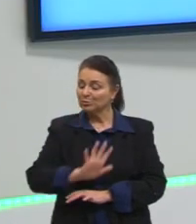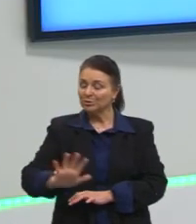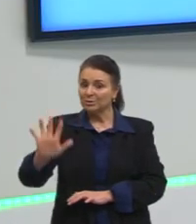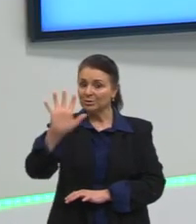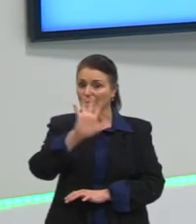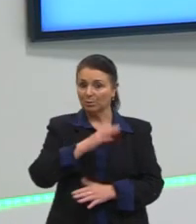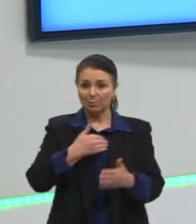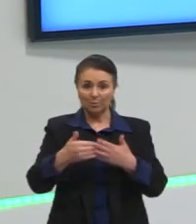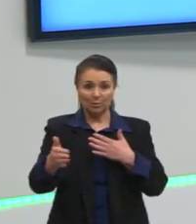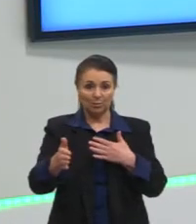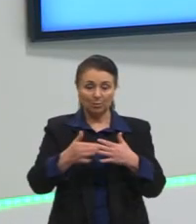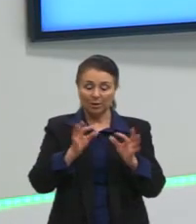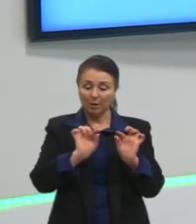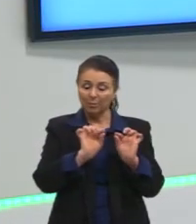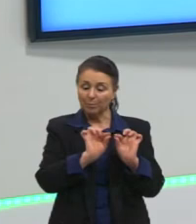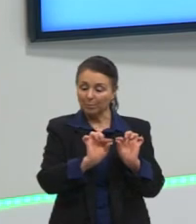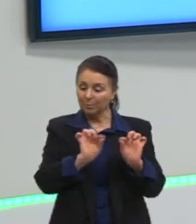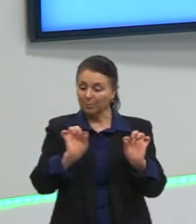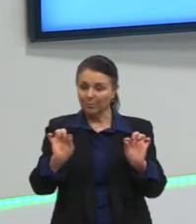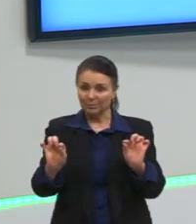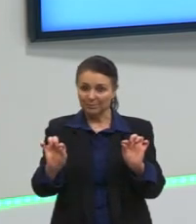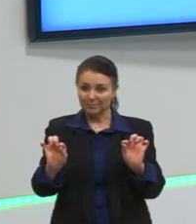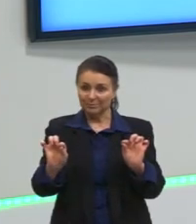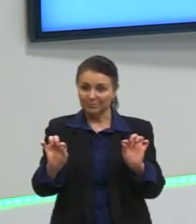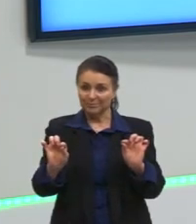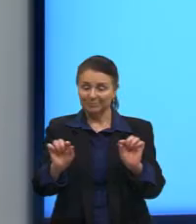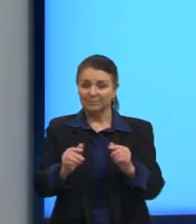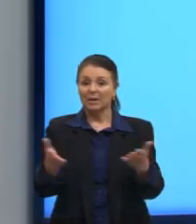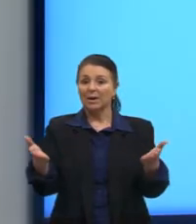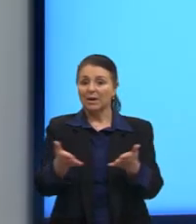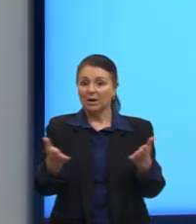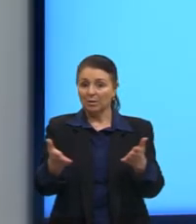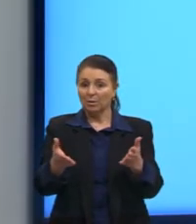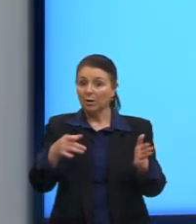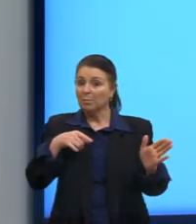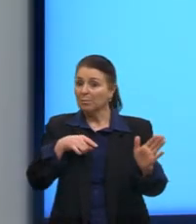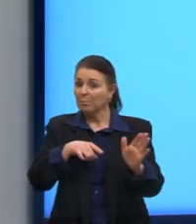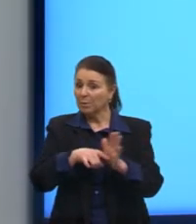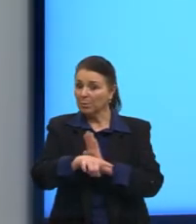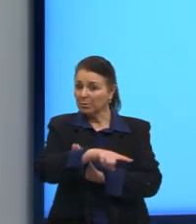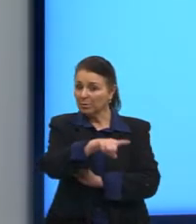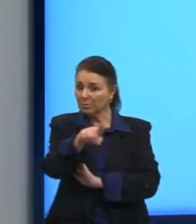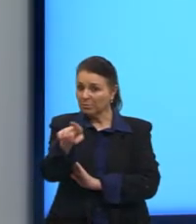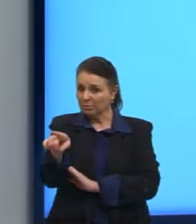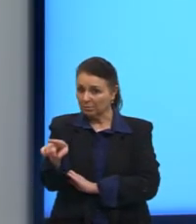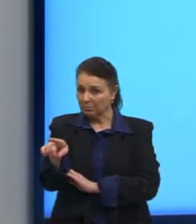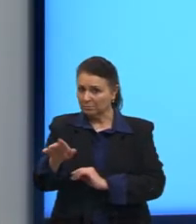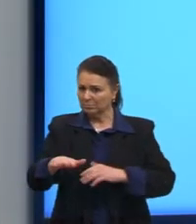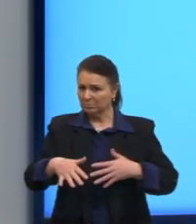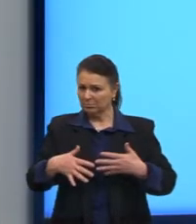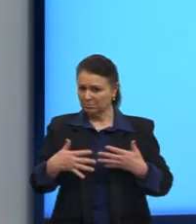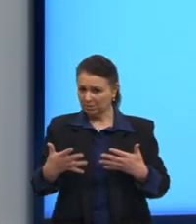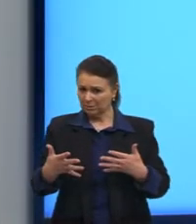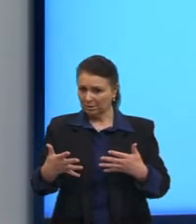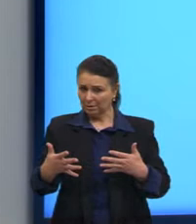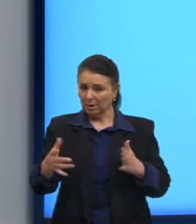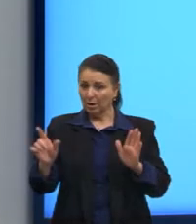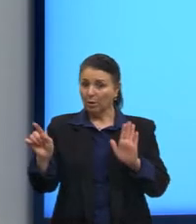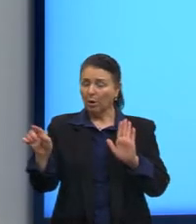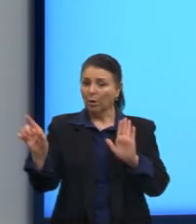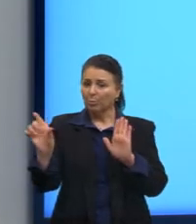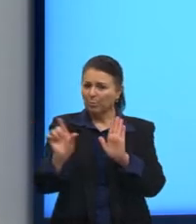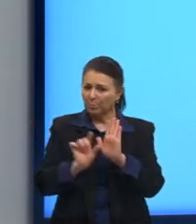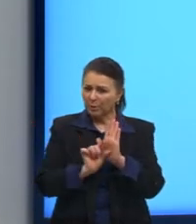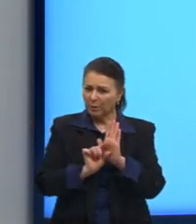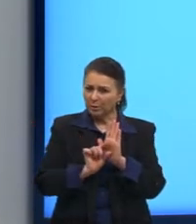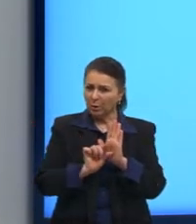quaisquer pontos, tá? Agora, eu vou perguntar para vocês, então, afinal, a menor distância entre dois